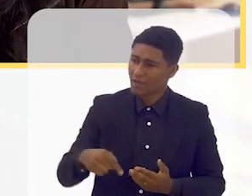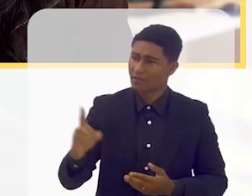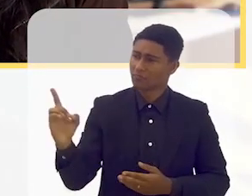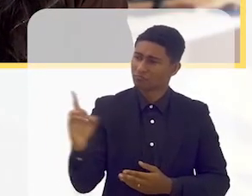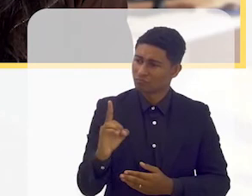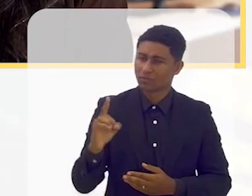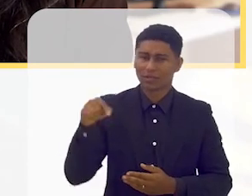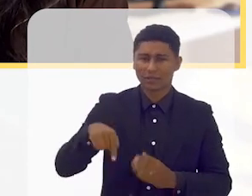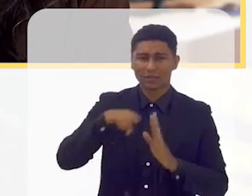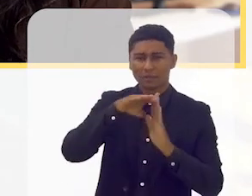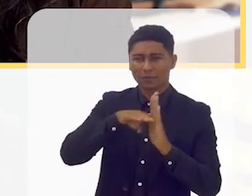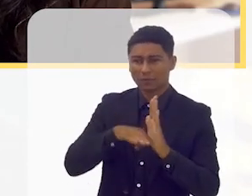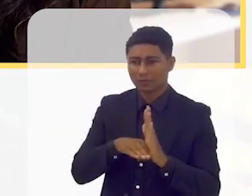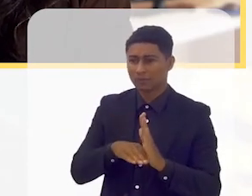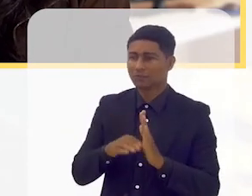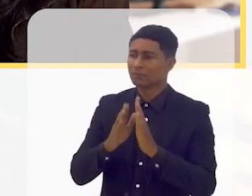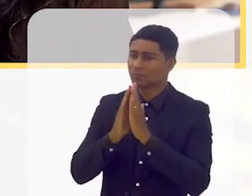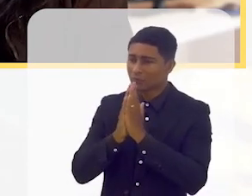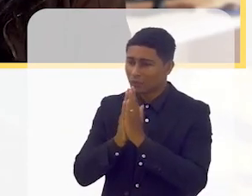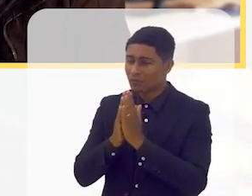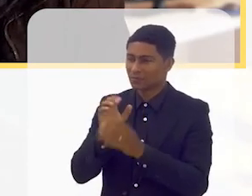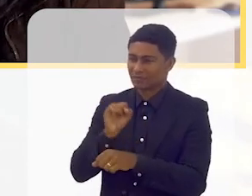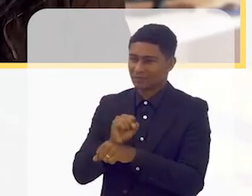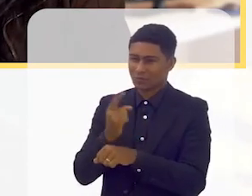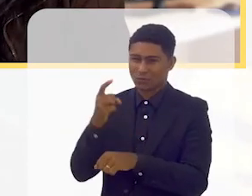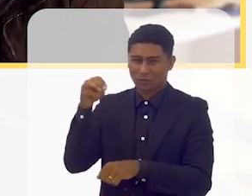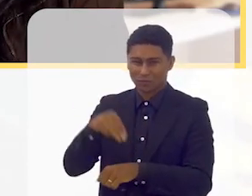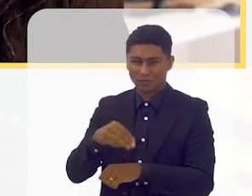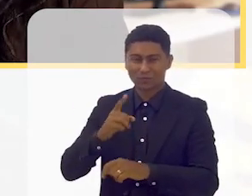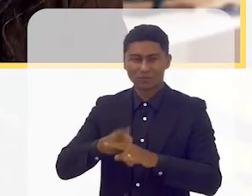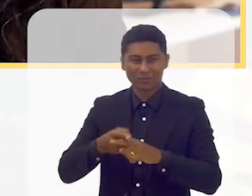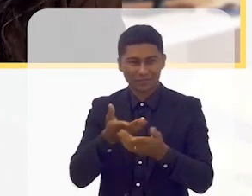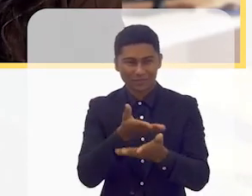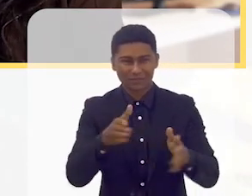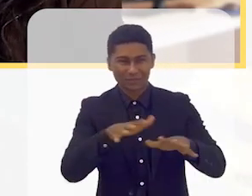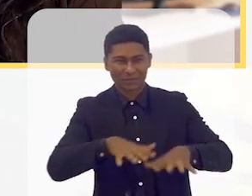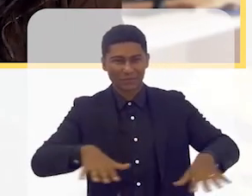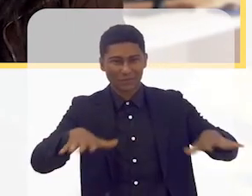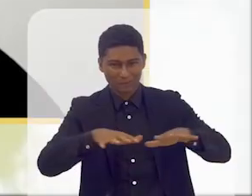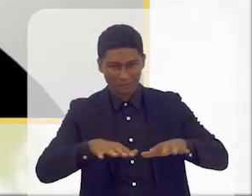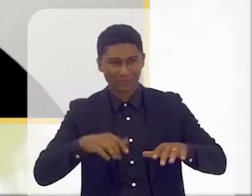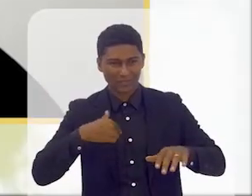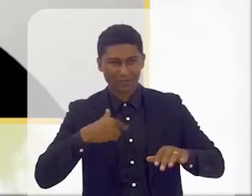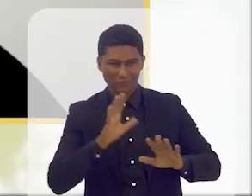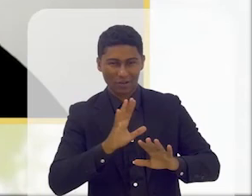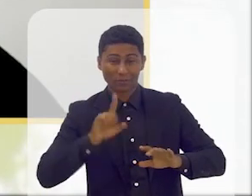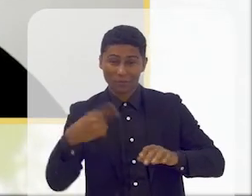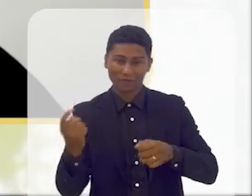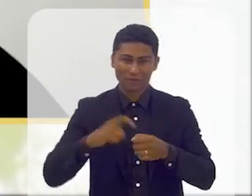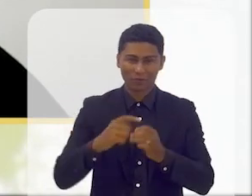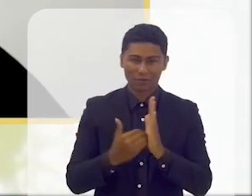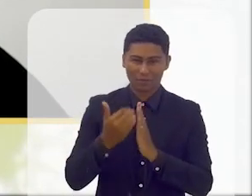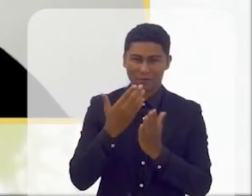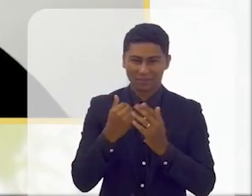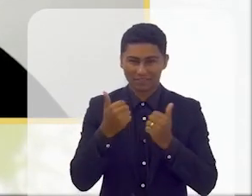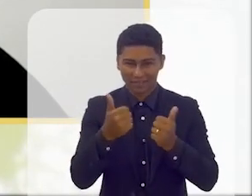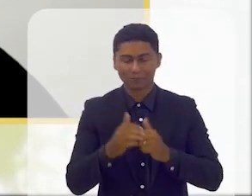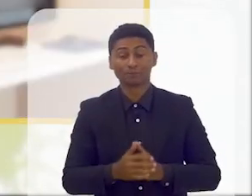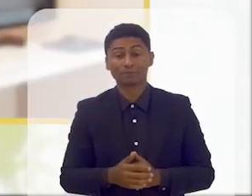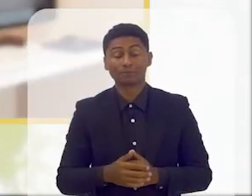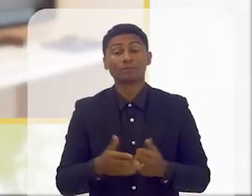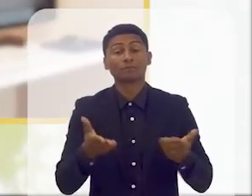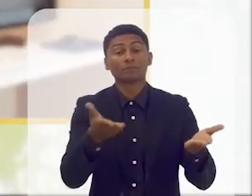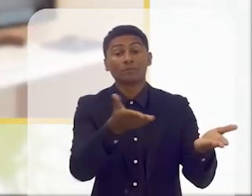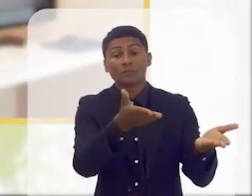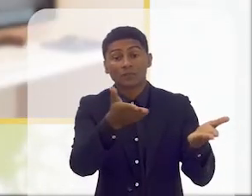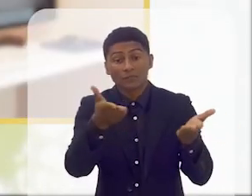sua participação no programa peço para ficar só um minutinho porque eu vou me despedir do público e já volto para a gente conversar e